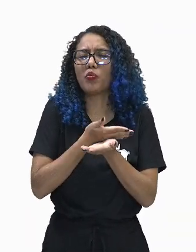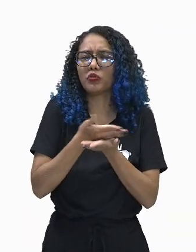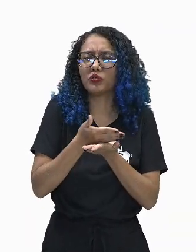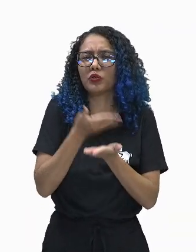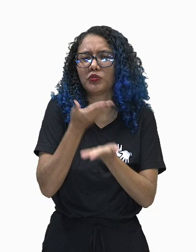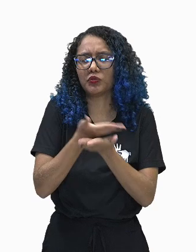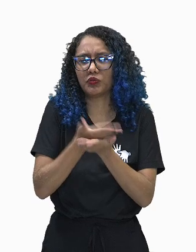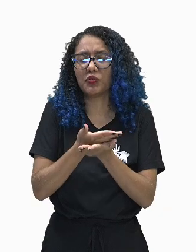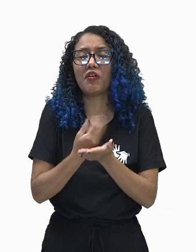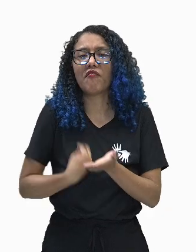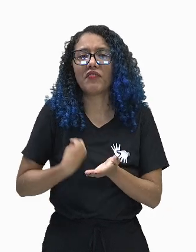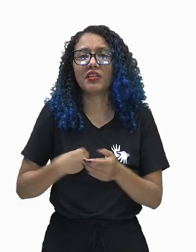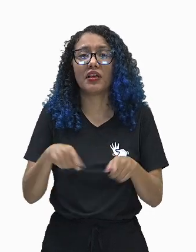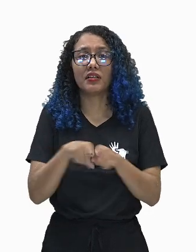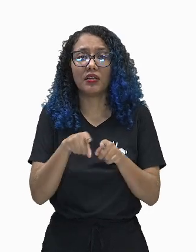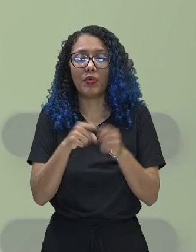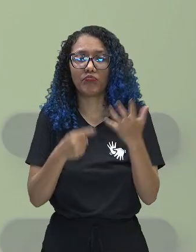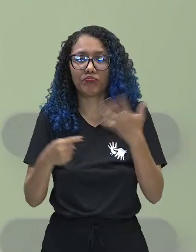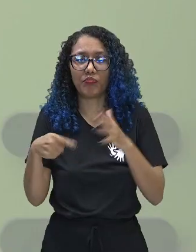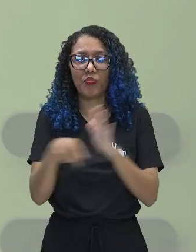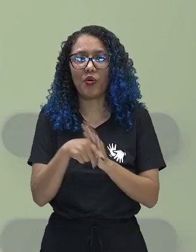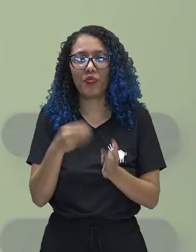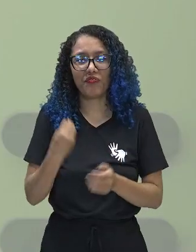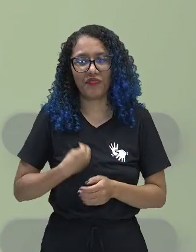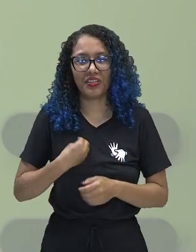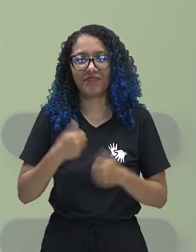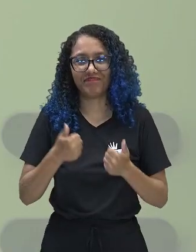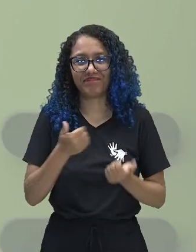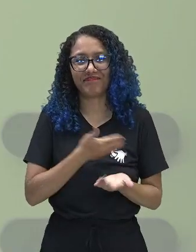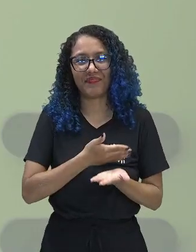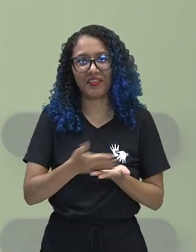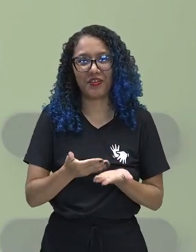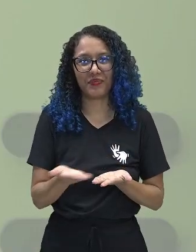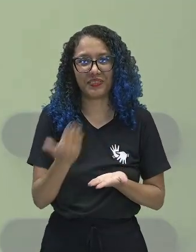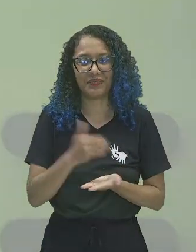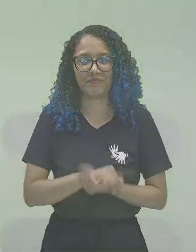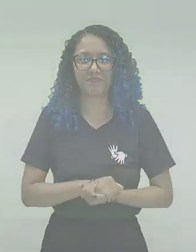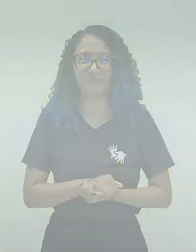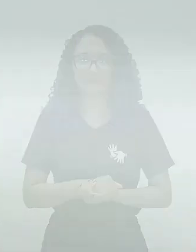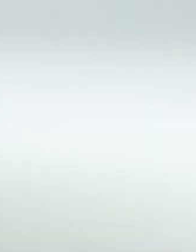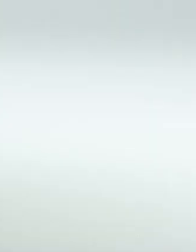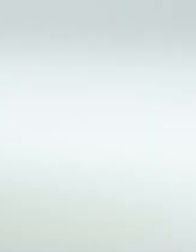e componentes da vida. Vamos começar a nossa aula?